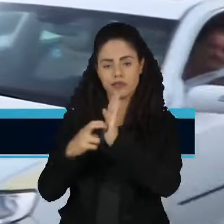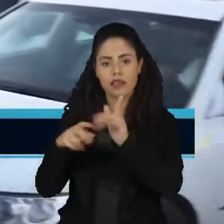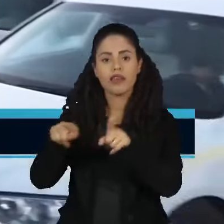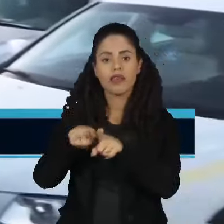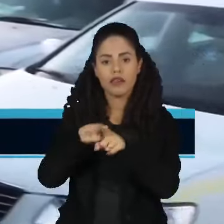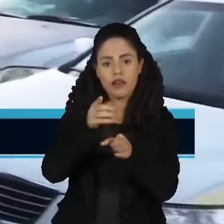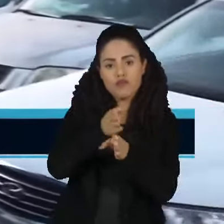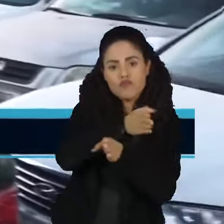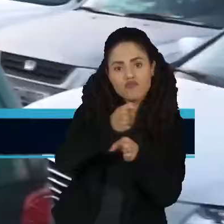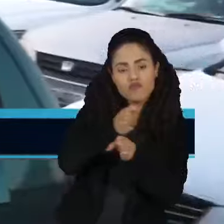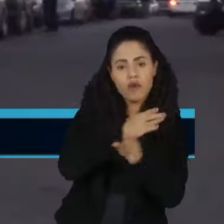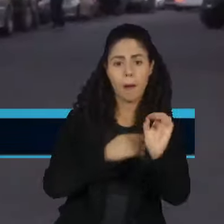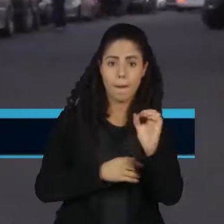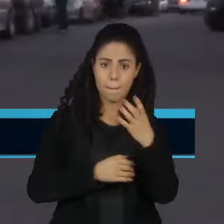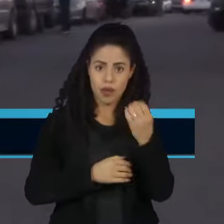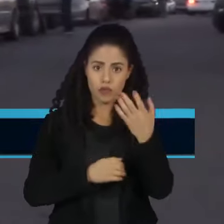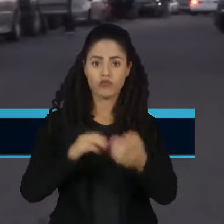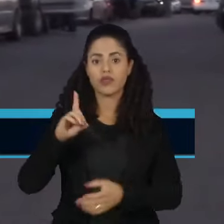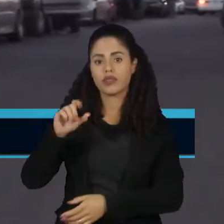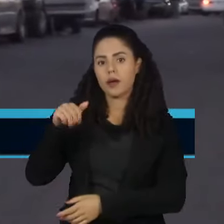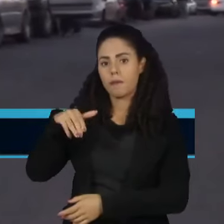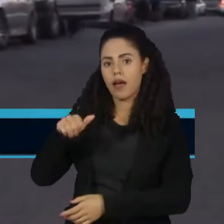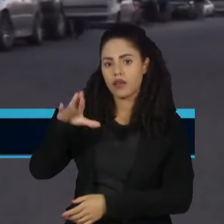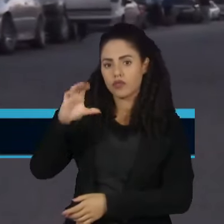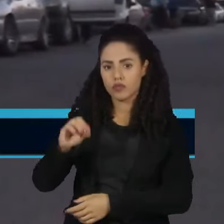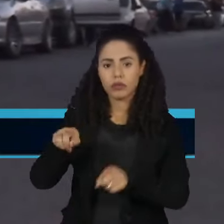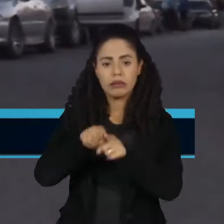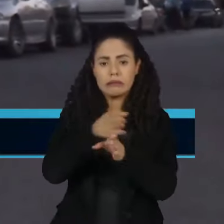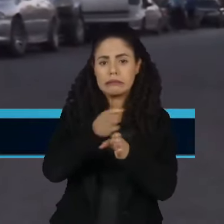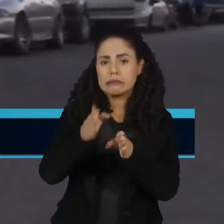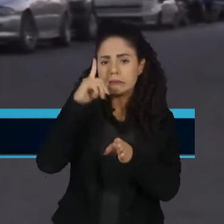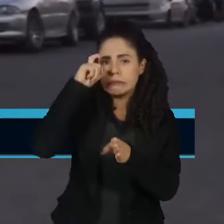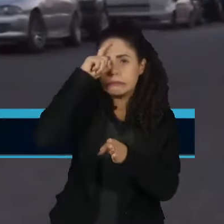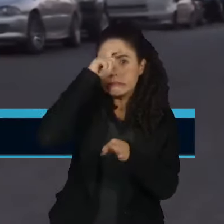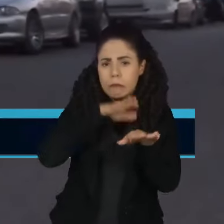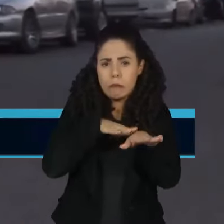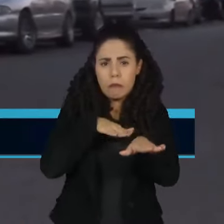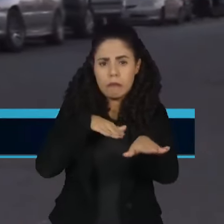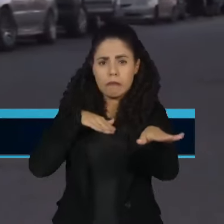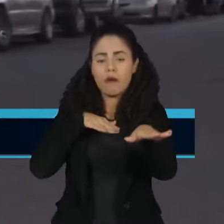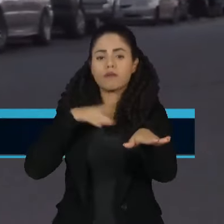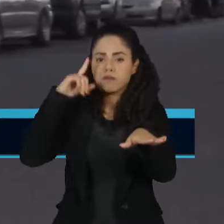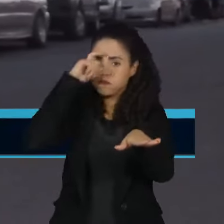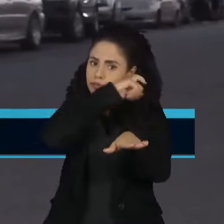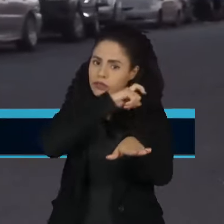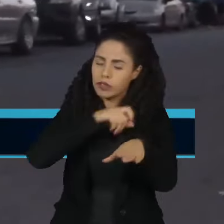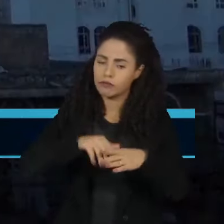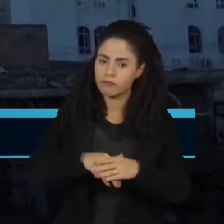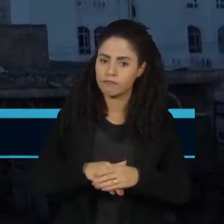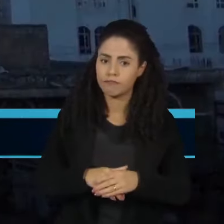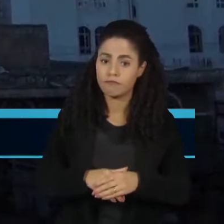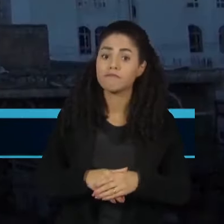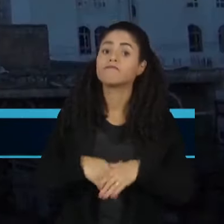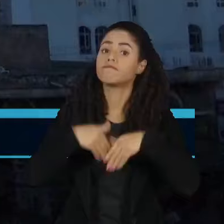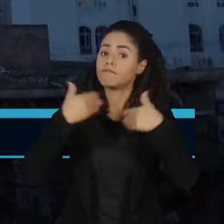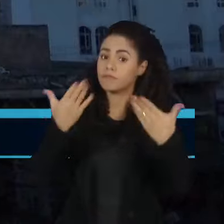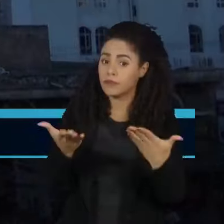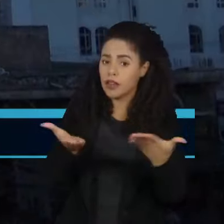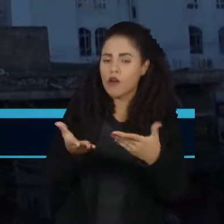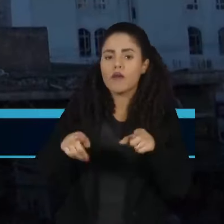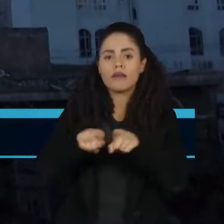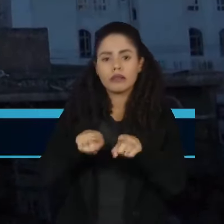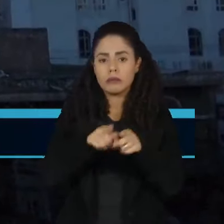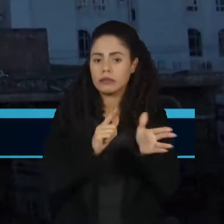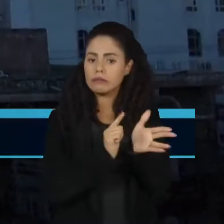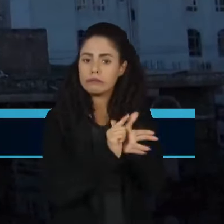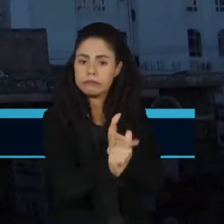Damasco ficou bloqueada, tornando mais complicada a fuga para o território sírio. Em meio à tensão no